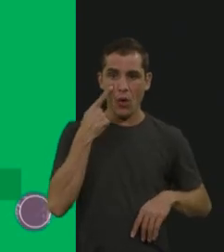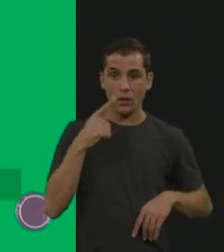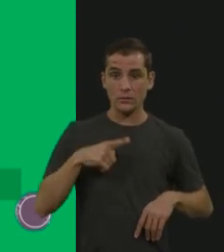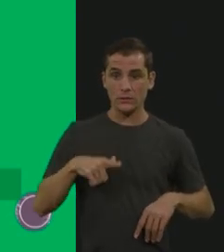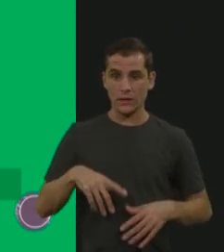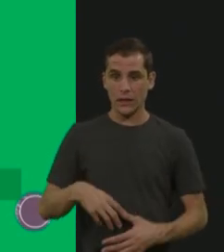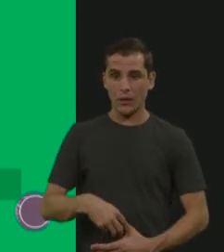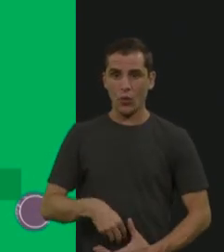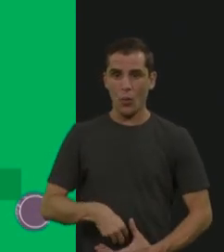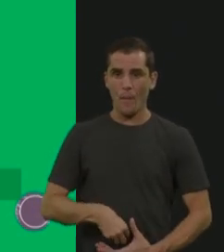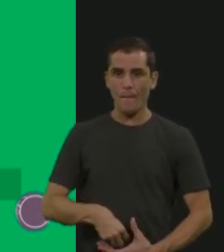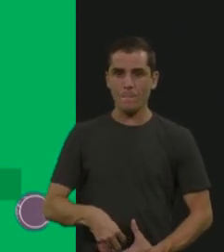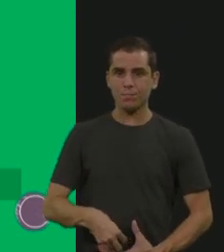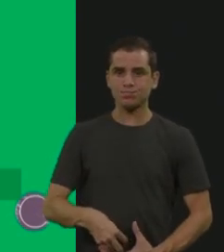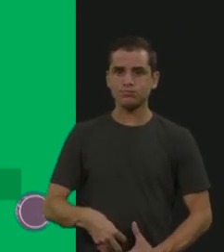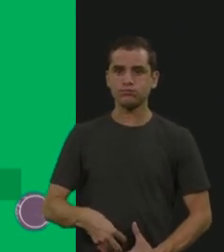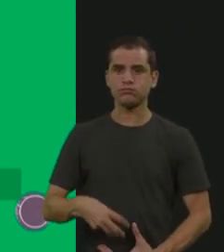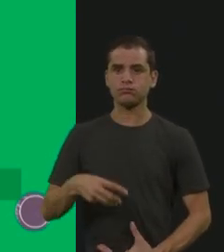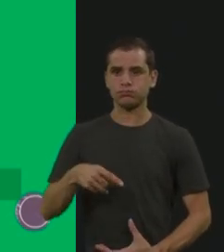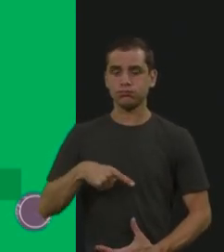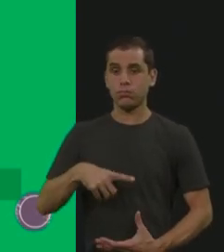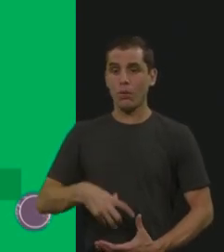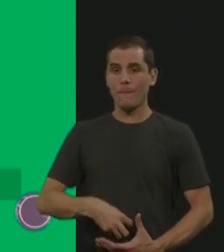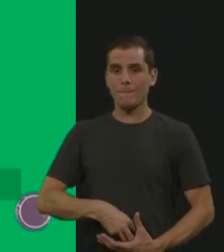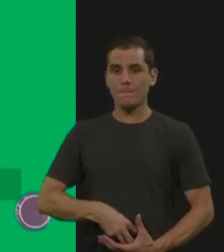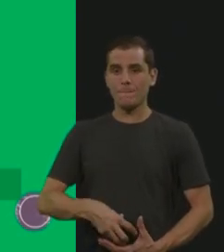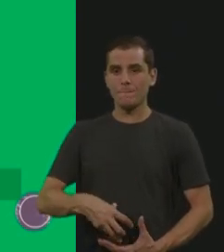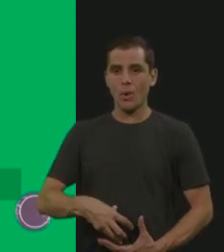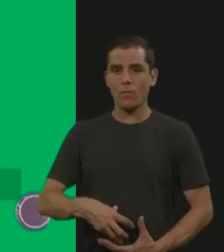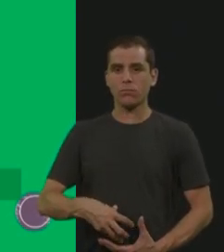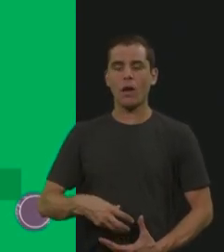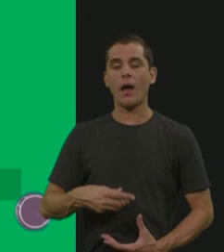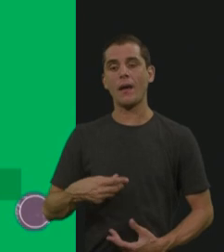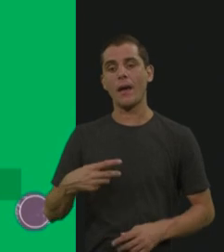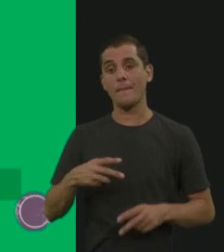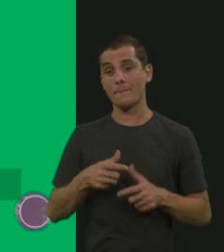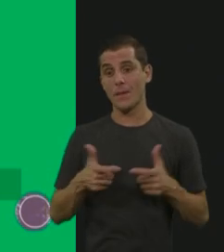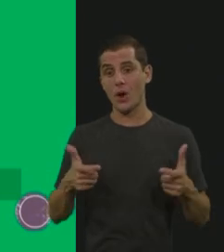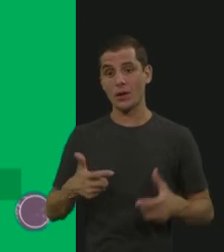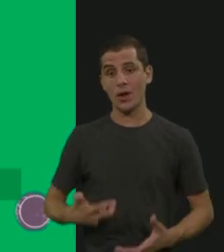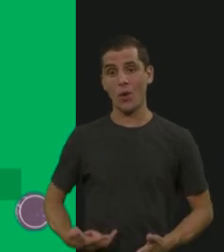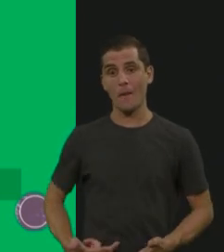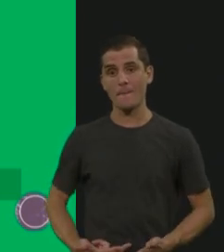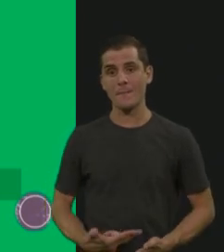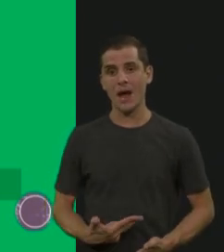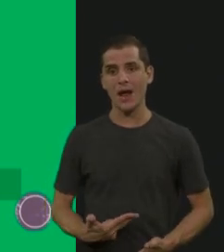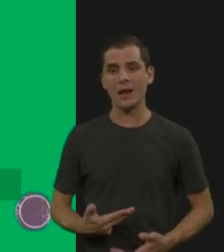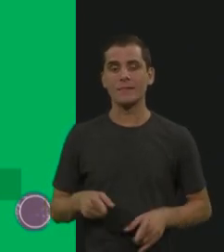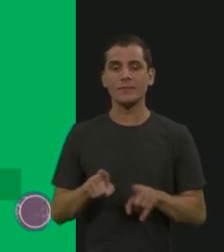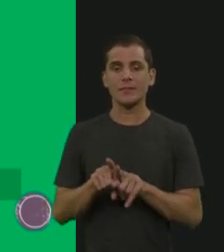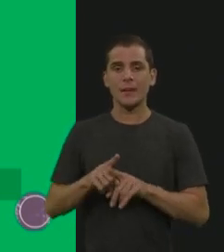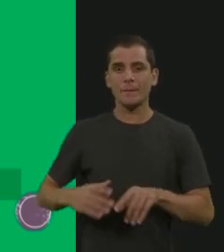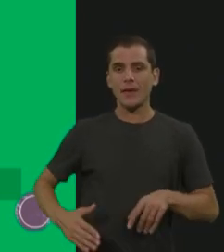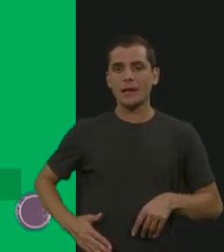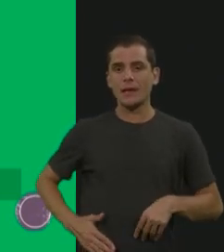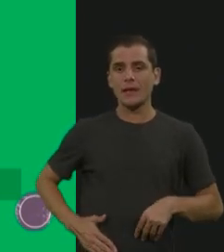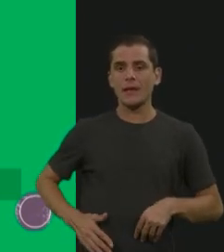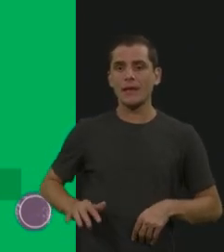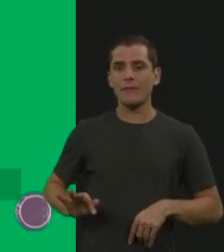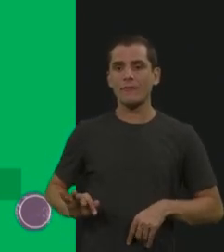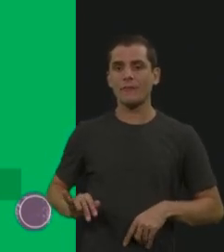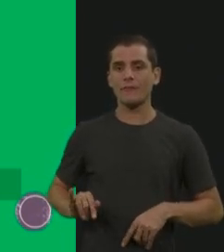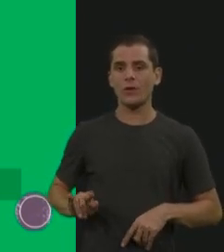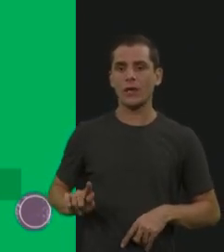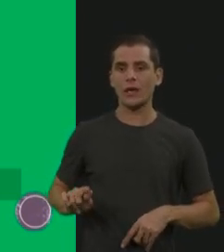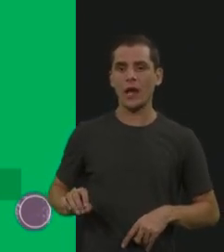gigante, tá? Se não opera, né? Eles têm o fígado grande, o baço é do grande, né? E, assim, isso é com o tempo, tá, gente? Isso é muito